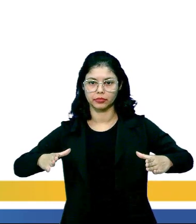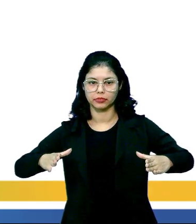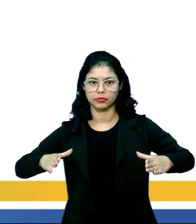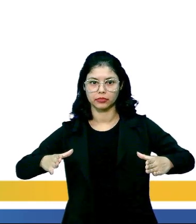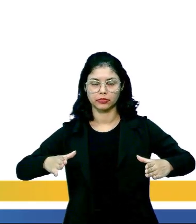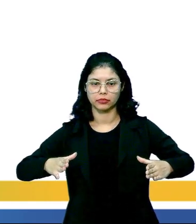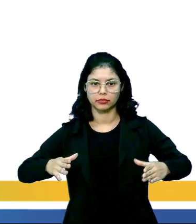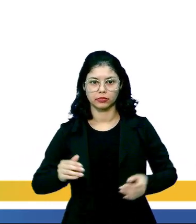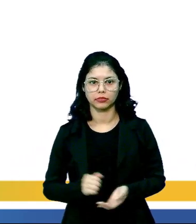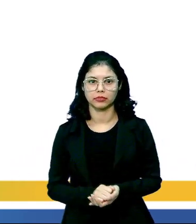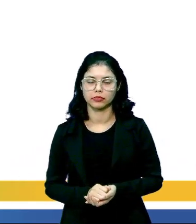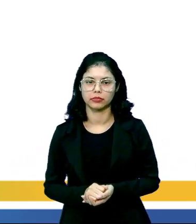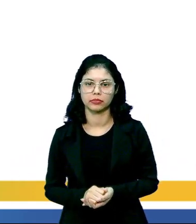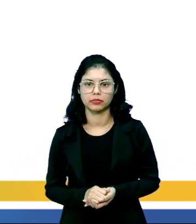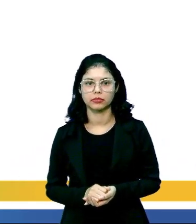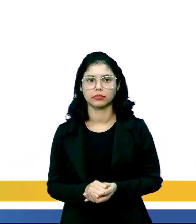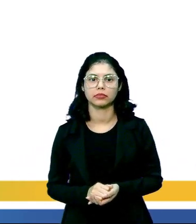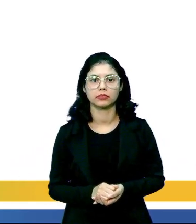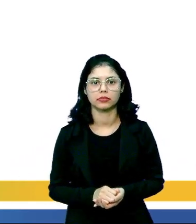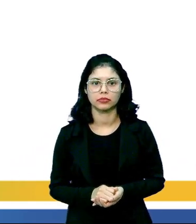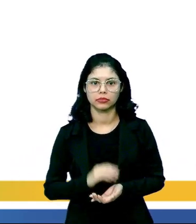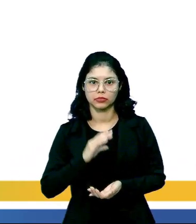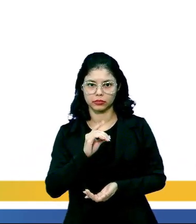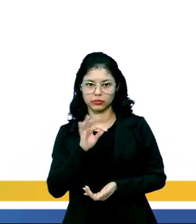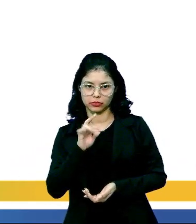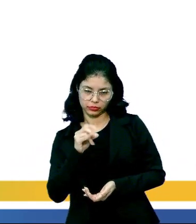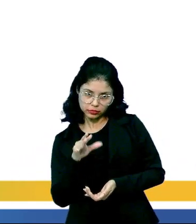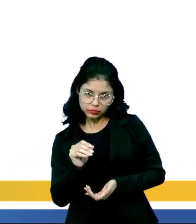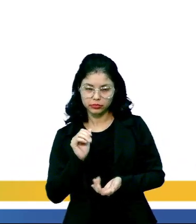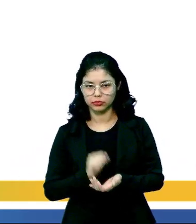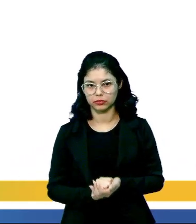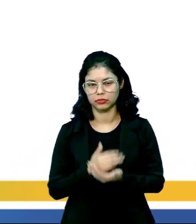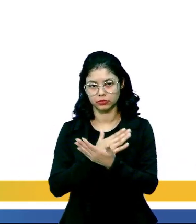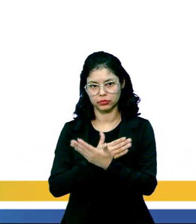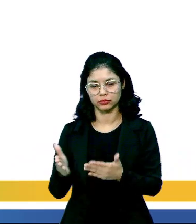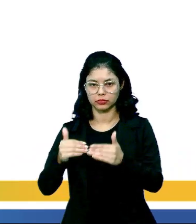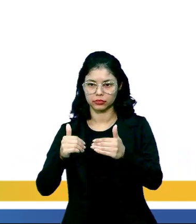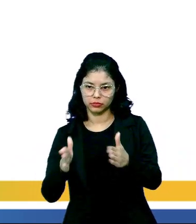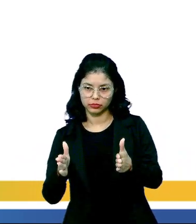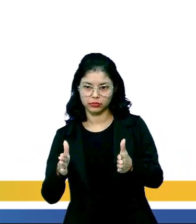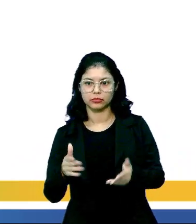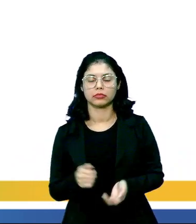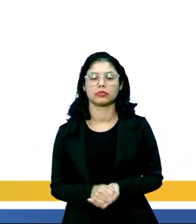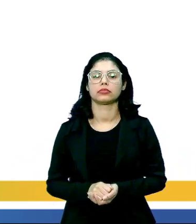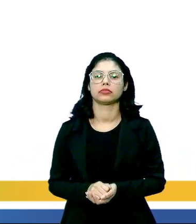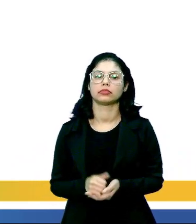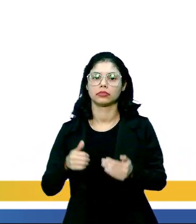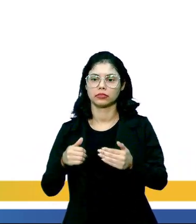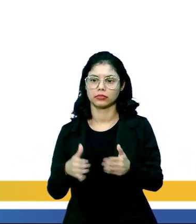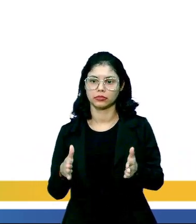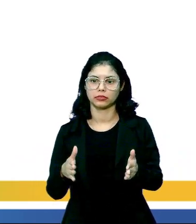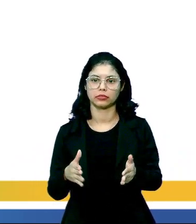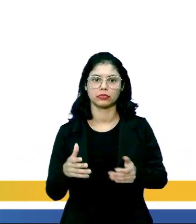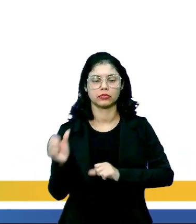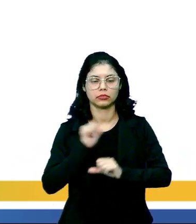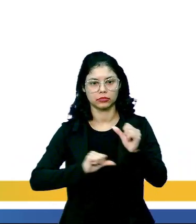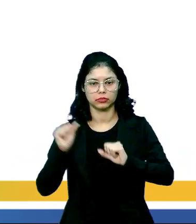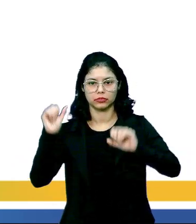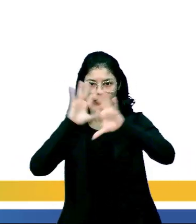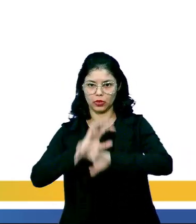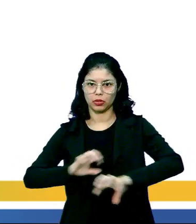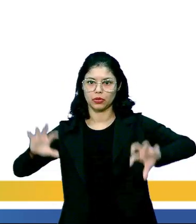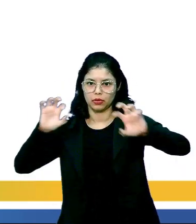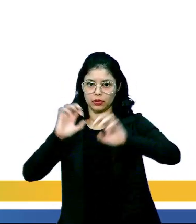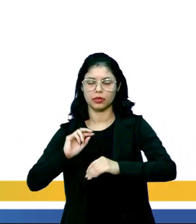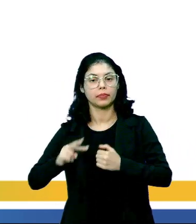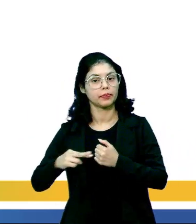aberturazinha chamada de ortilo, ela começa a abrir. E a partir do momento que ela está aberta, ela faz essas trocas gasosas